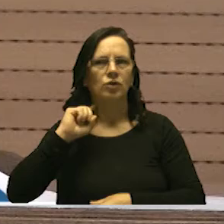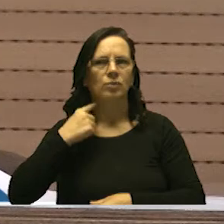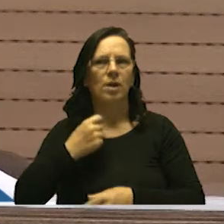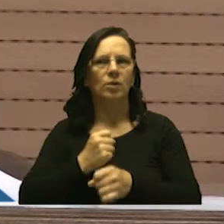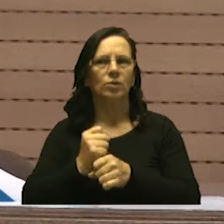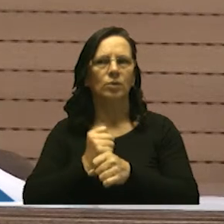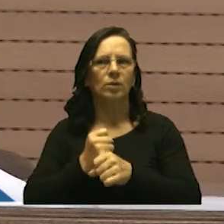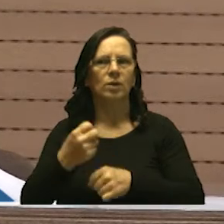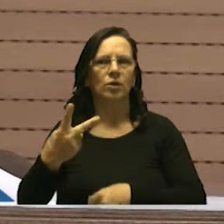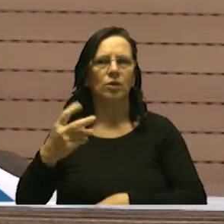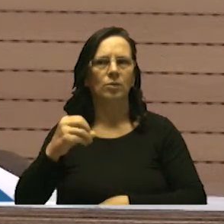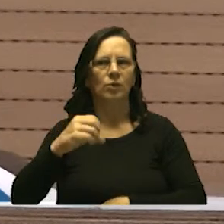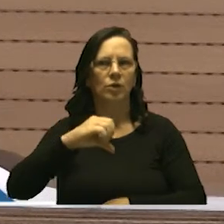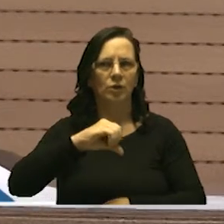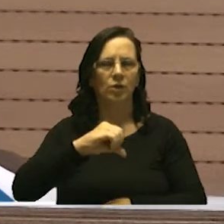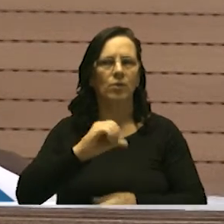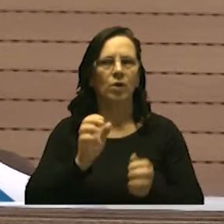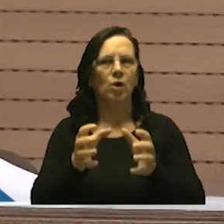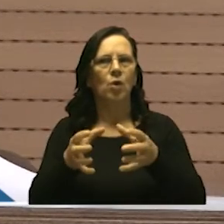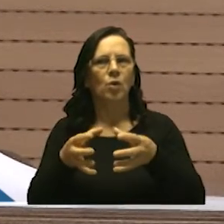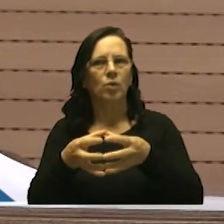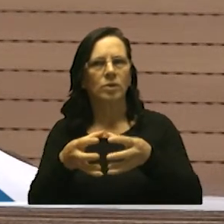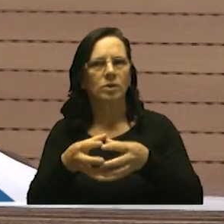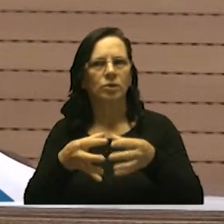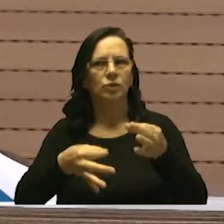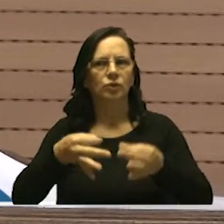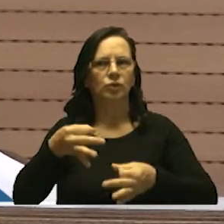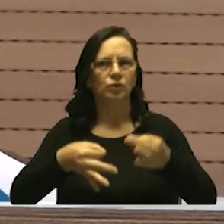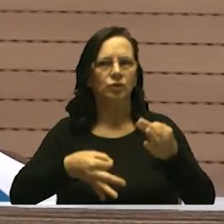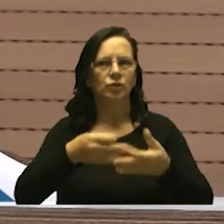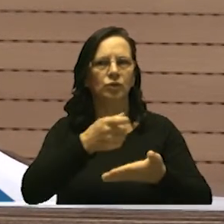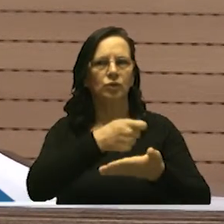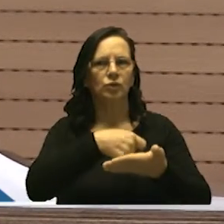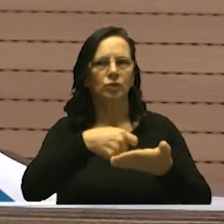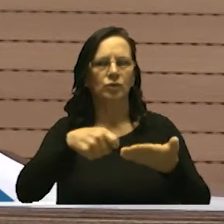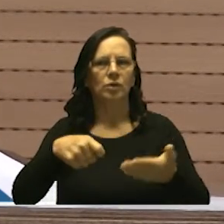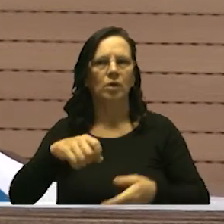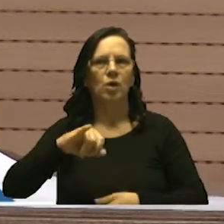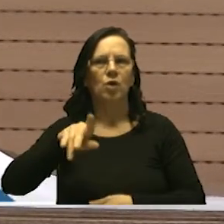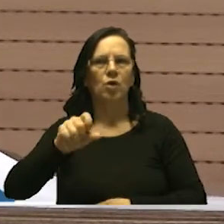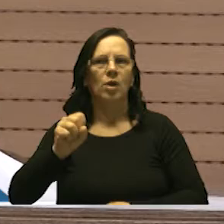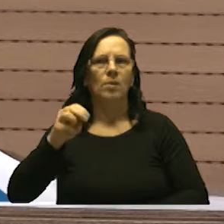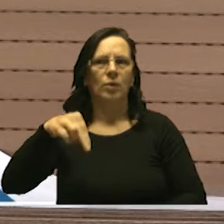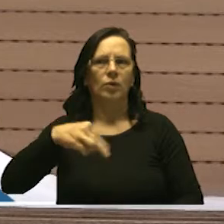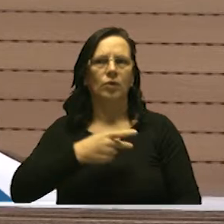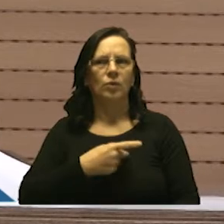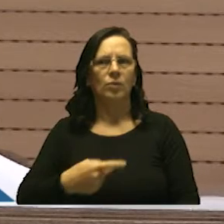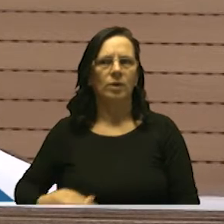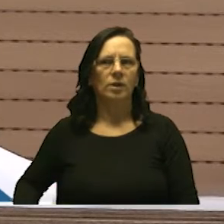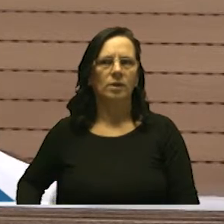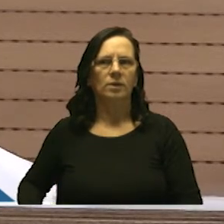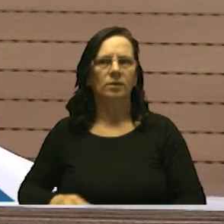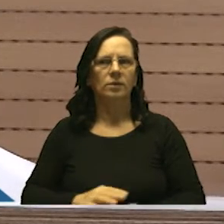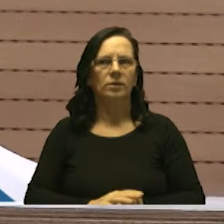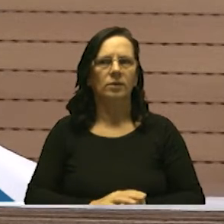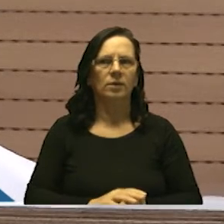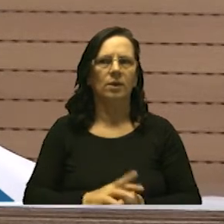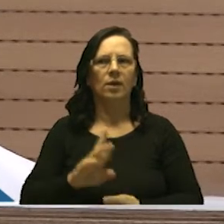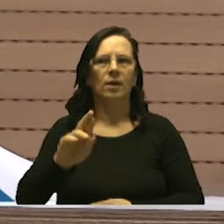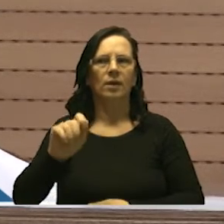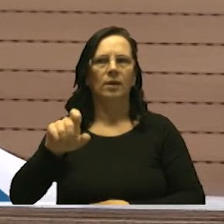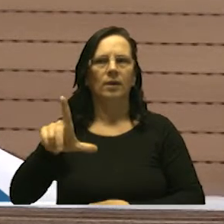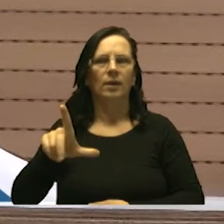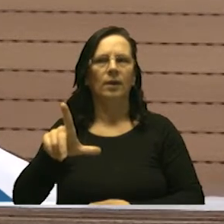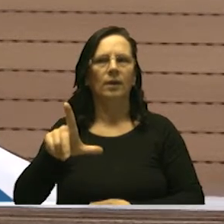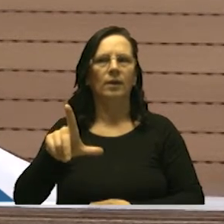Comissão de Justiça e Redação Joemerson Alves de Souza presidente Rafael de